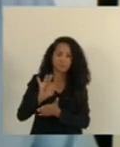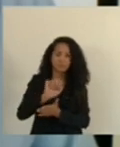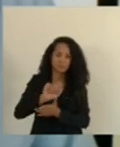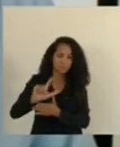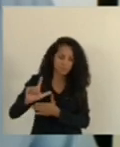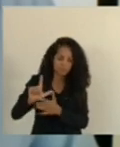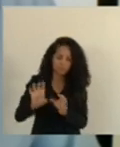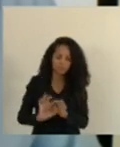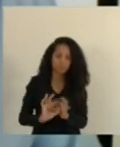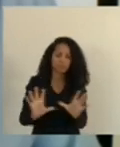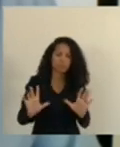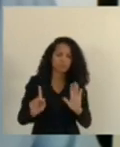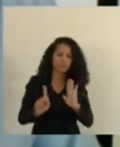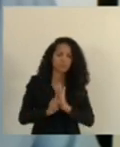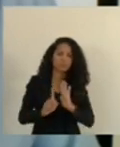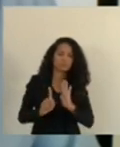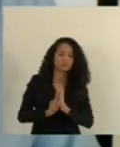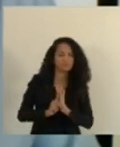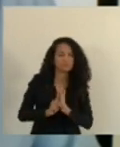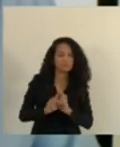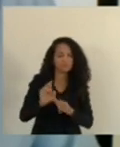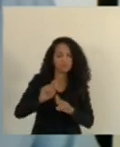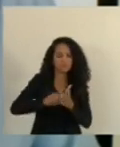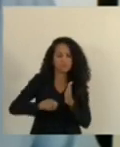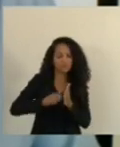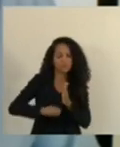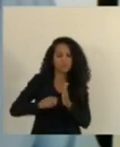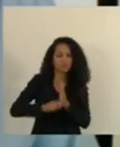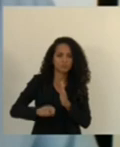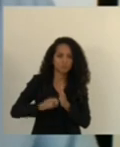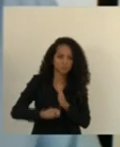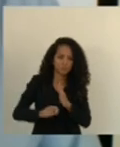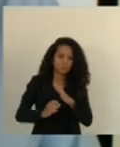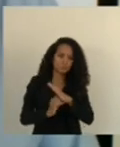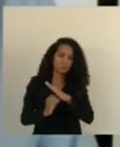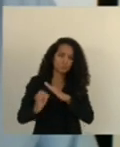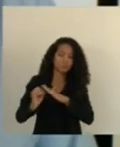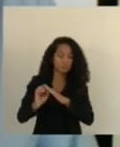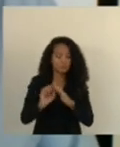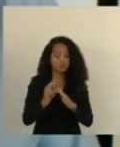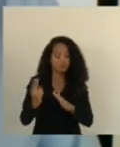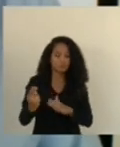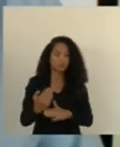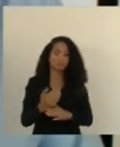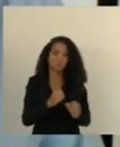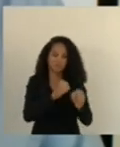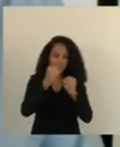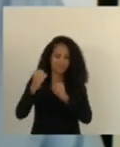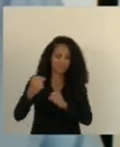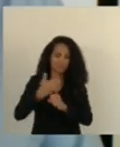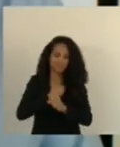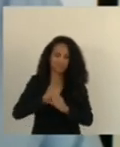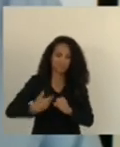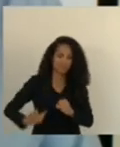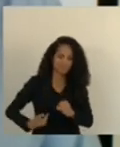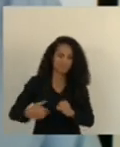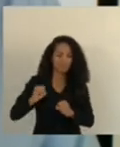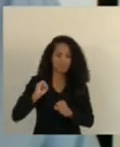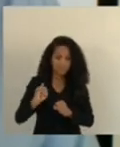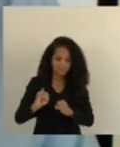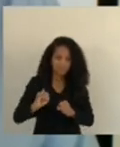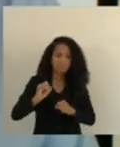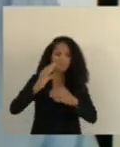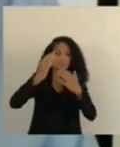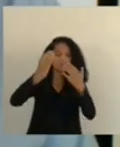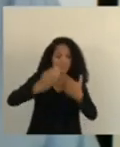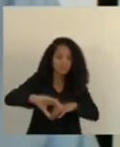autorização por escrito do órgão e barra ou poder público por quê? porque se for realmente um